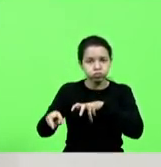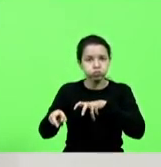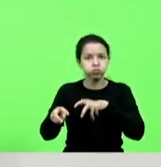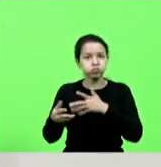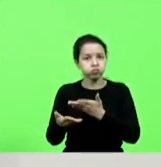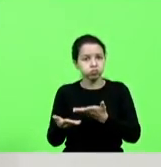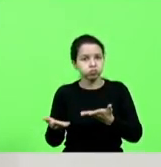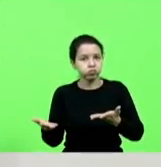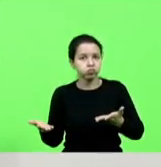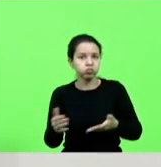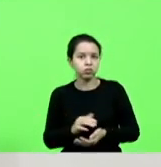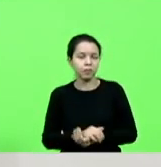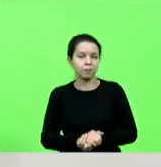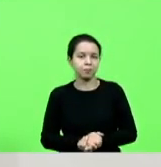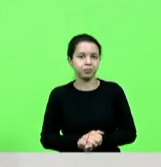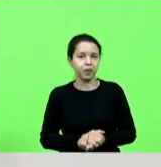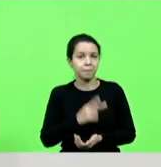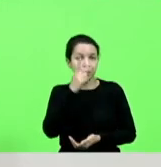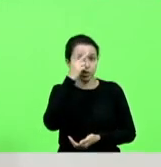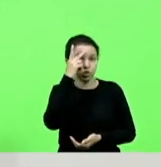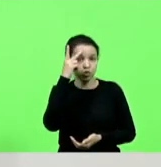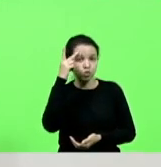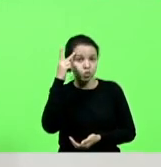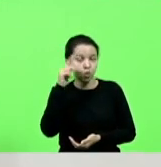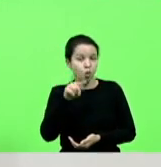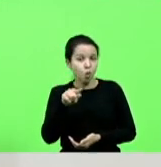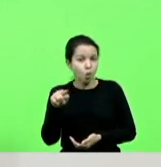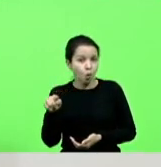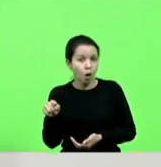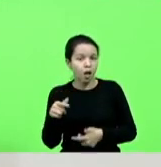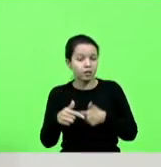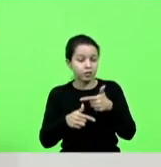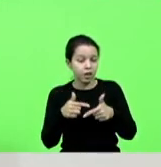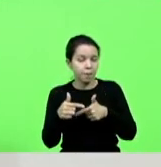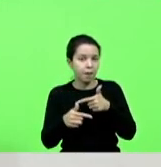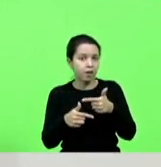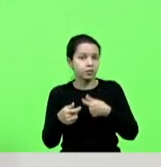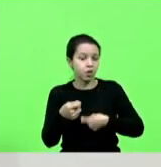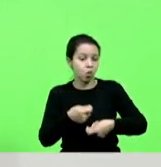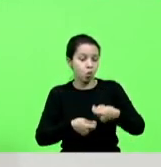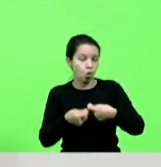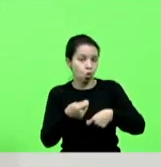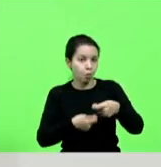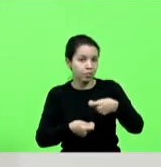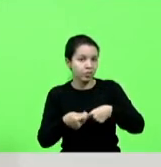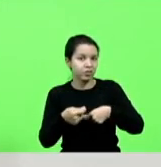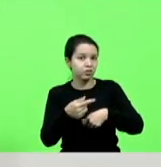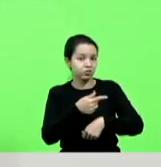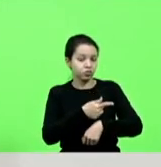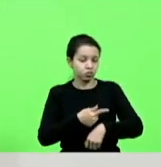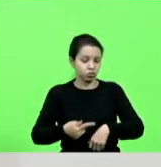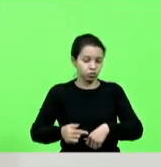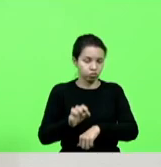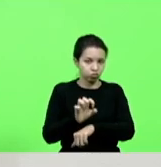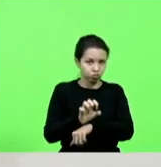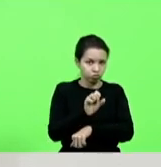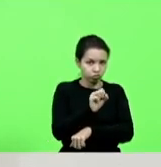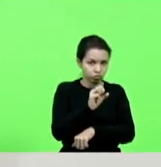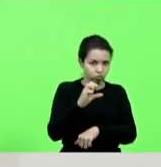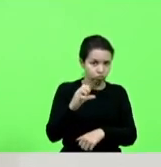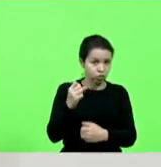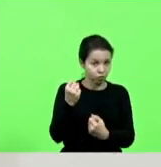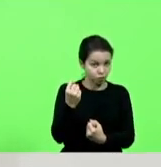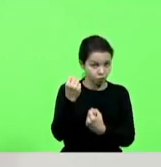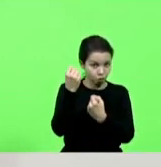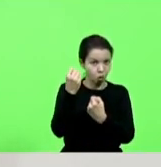de uma da economia que faz Santa Catarina ser tão forte e um mês depois